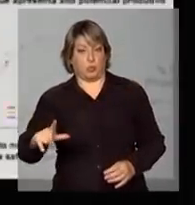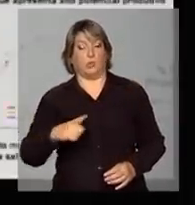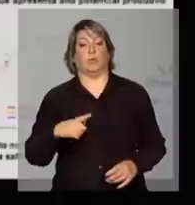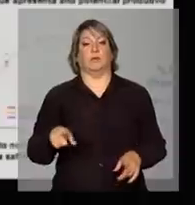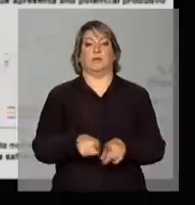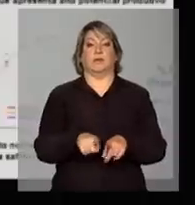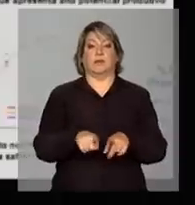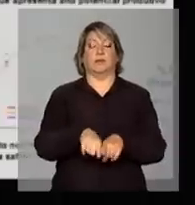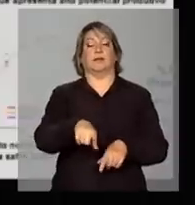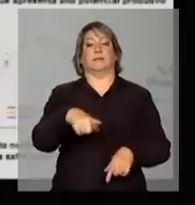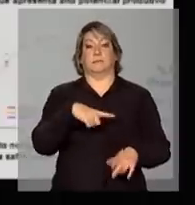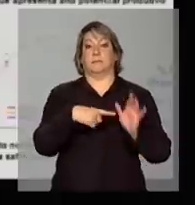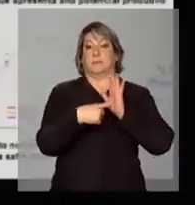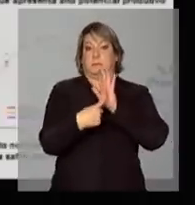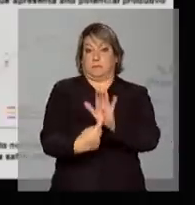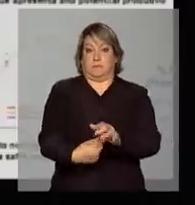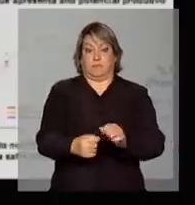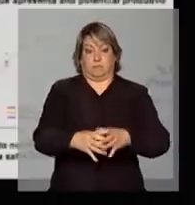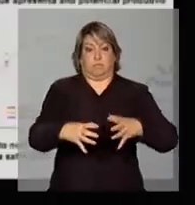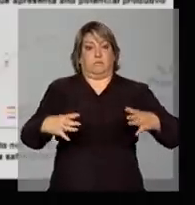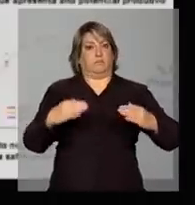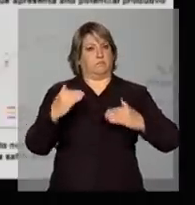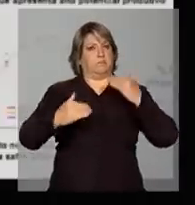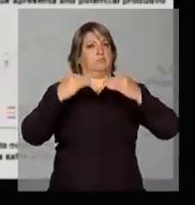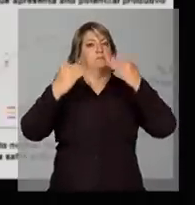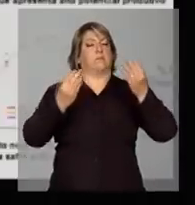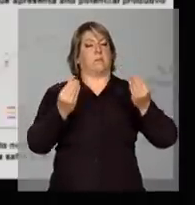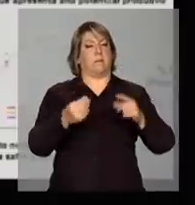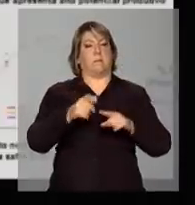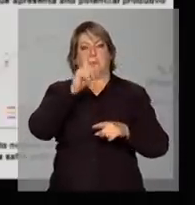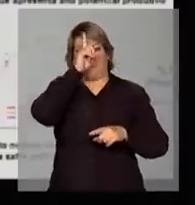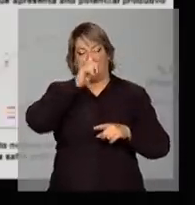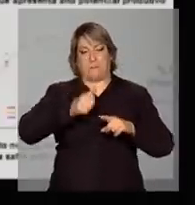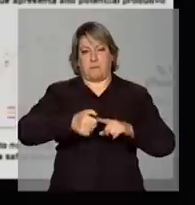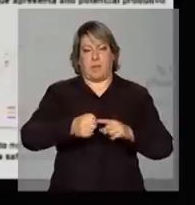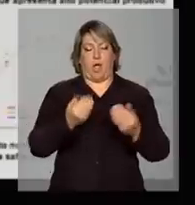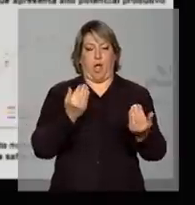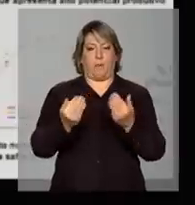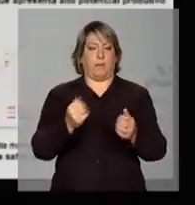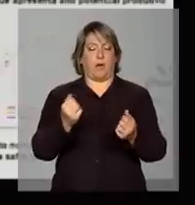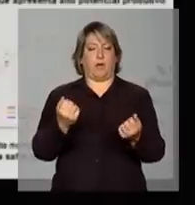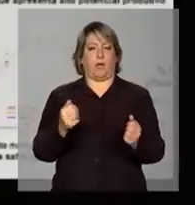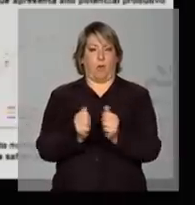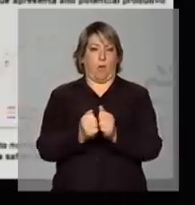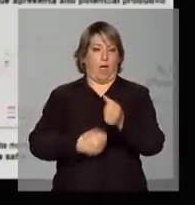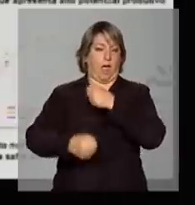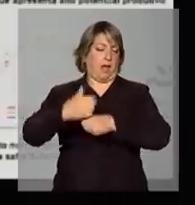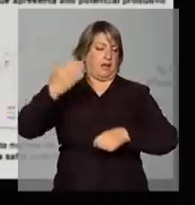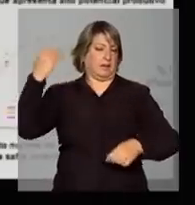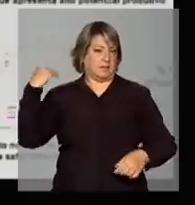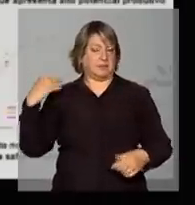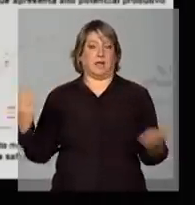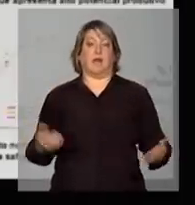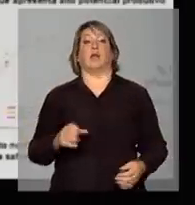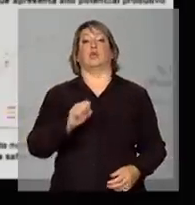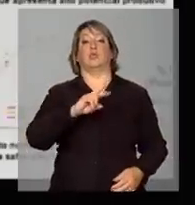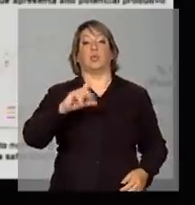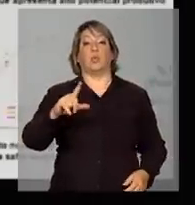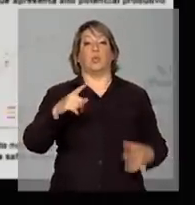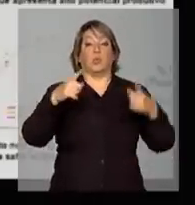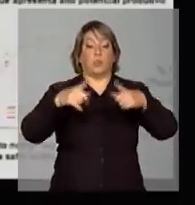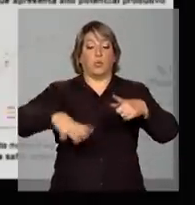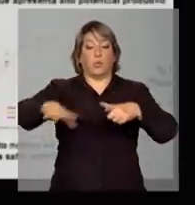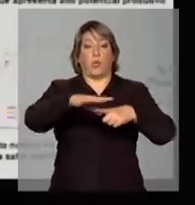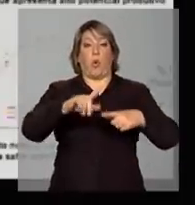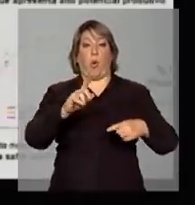se destaca, ele supera os anos anteriores. Sul do Goiás, a mesma coisa. Ou